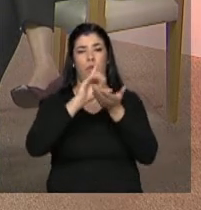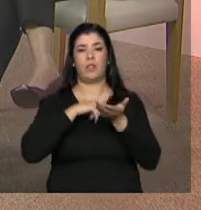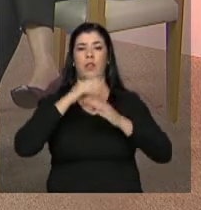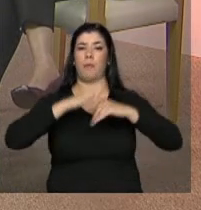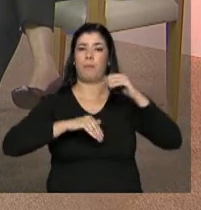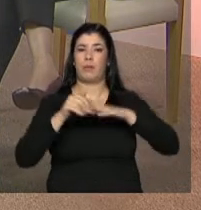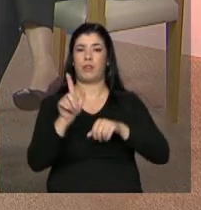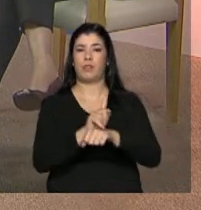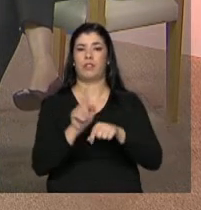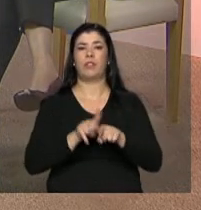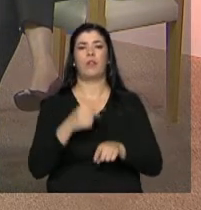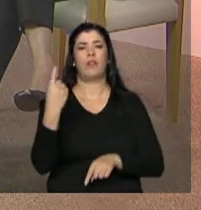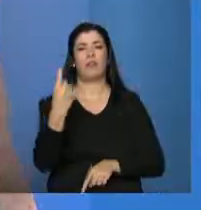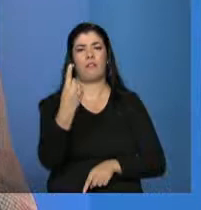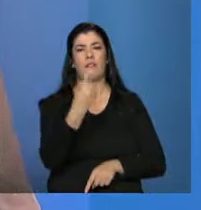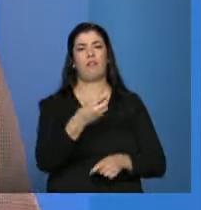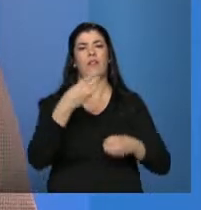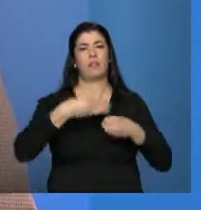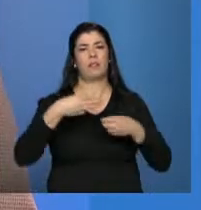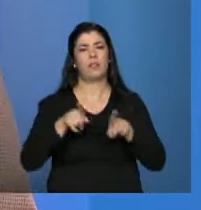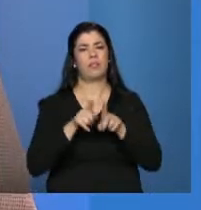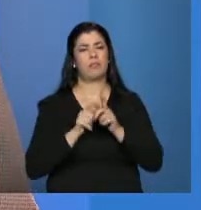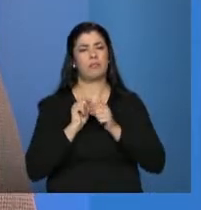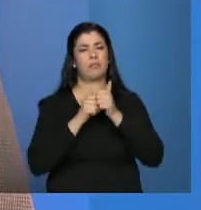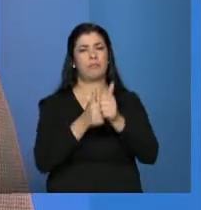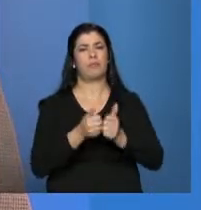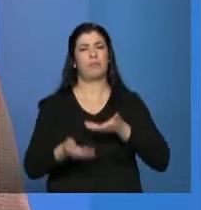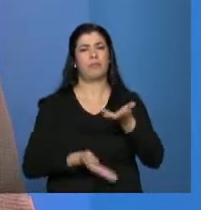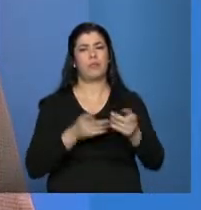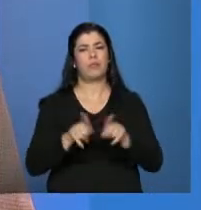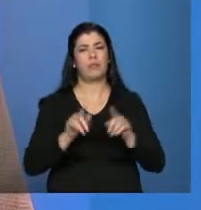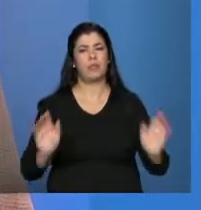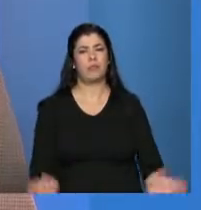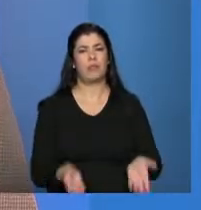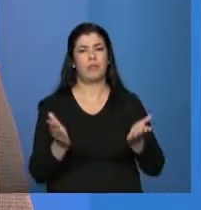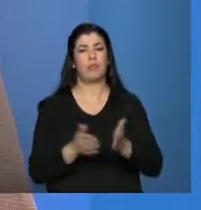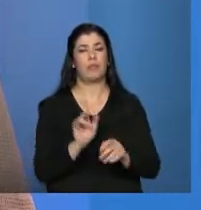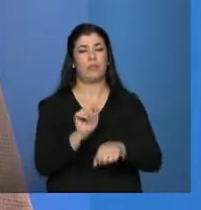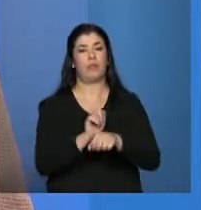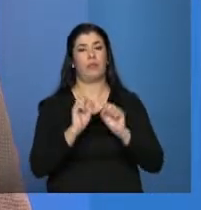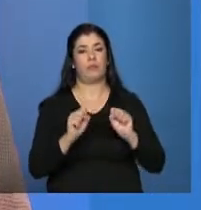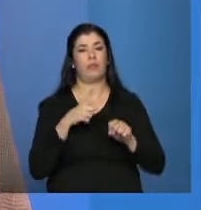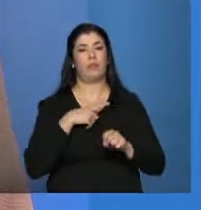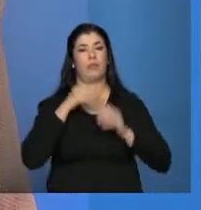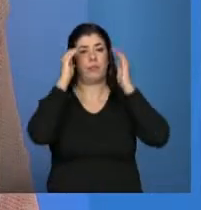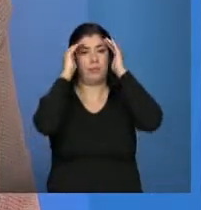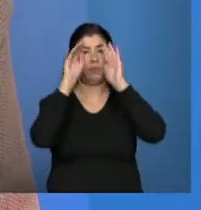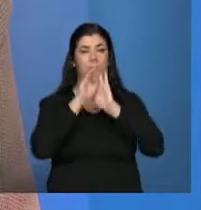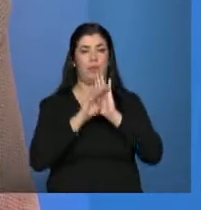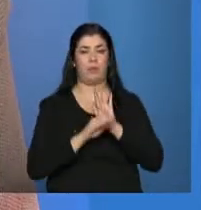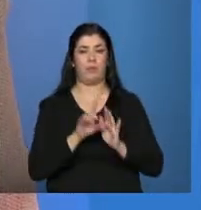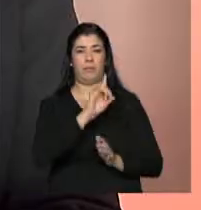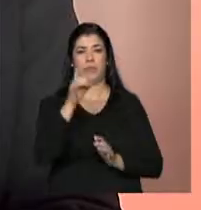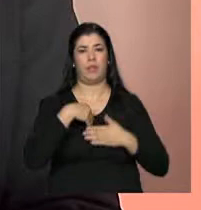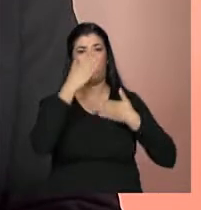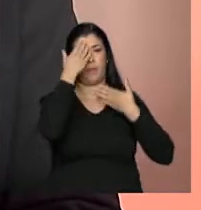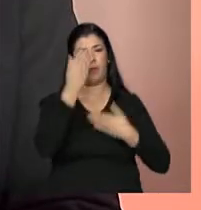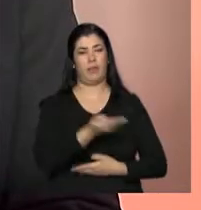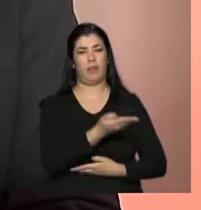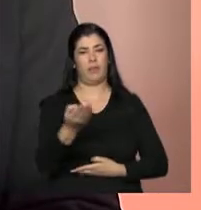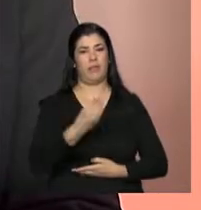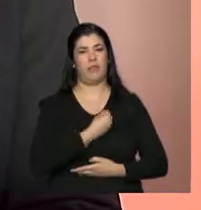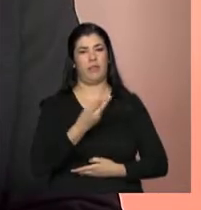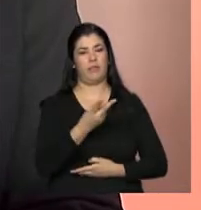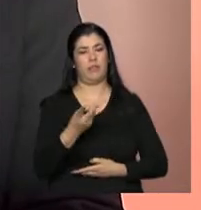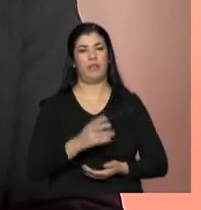cabe aos conselhos municipais de assistência social, acompanhar todo o processo e estimular o gestor, para que a gente cumpra os prazos. Tá certo, então, agradeço a presença de vocês